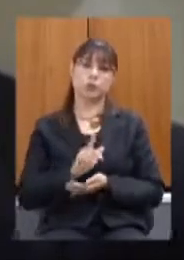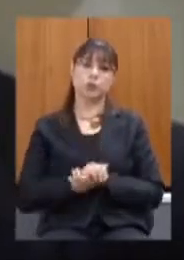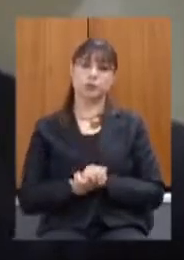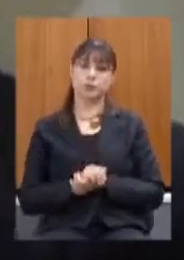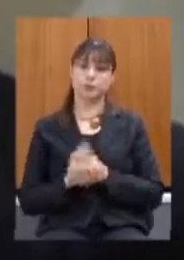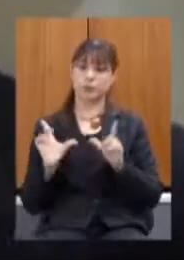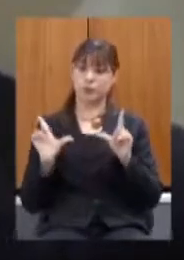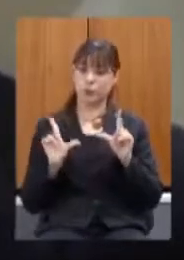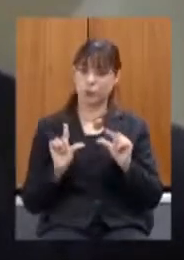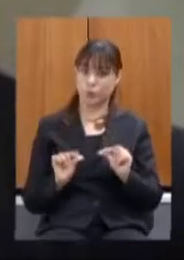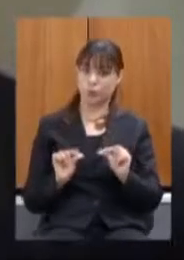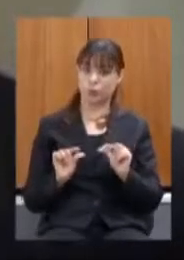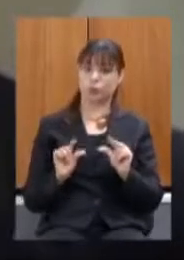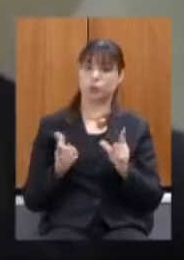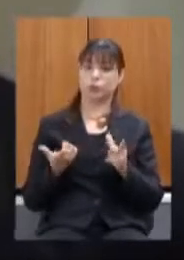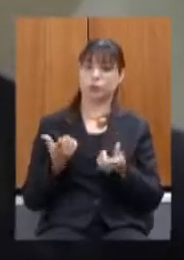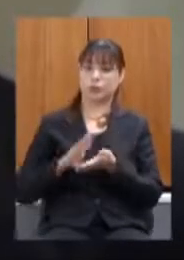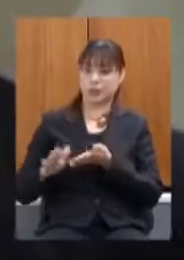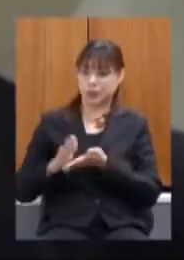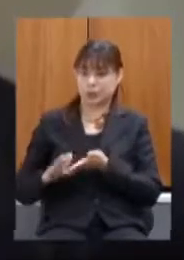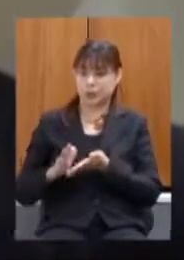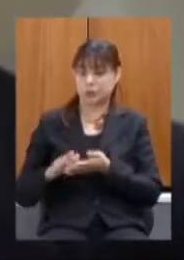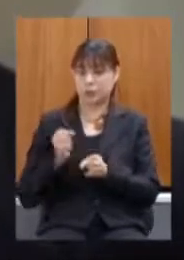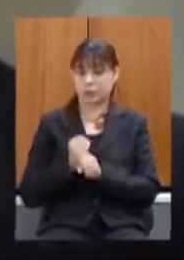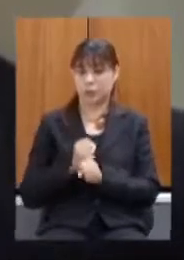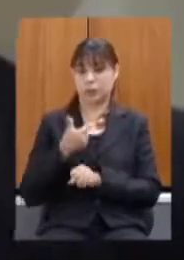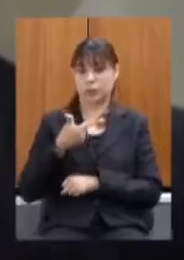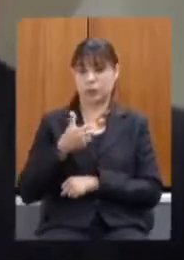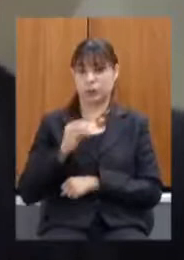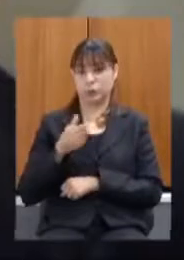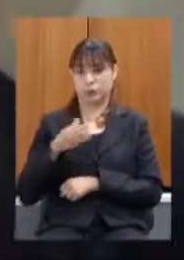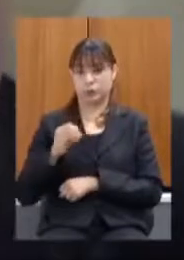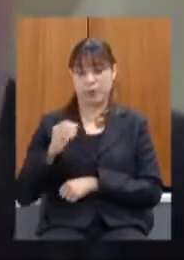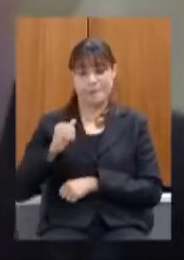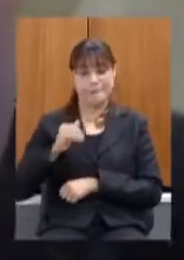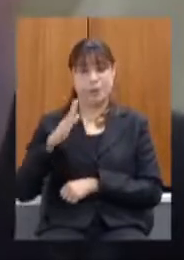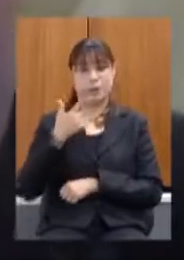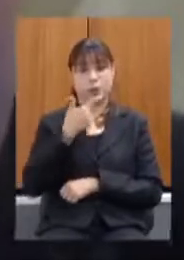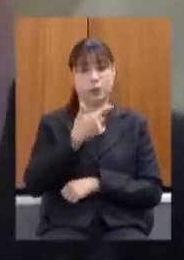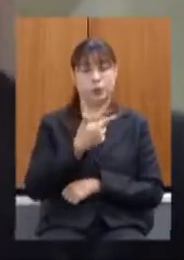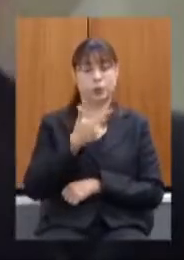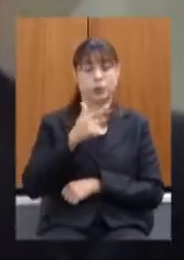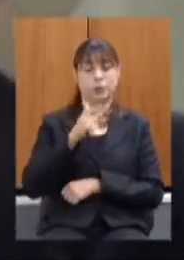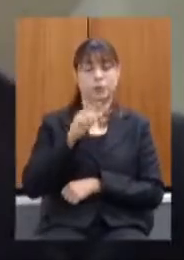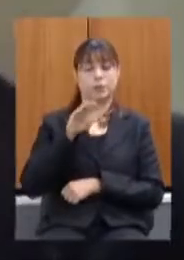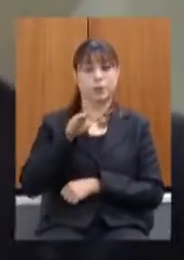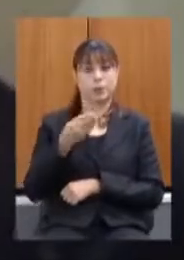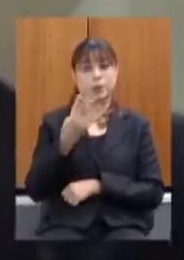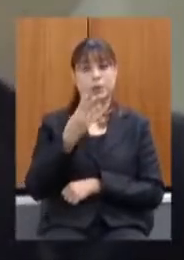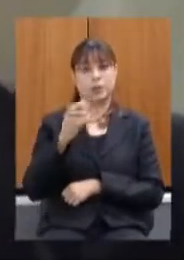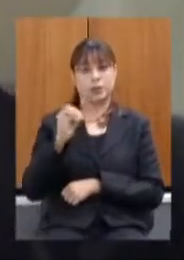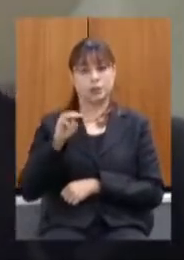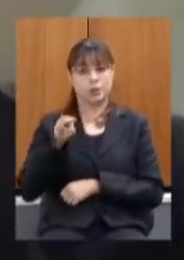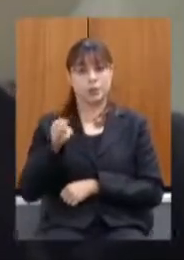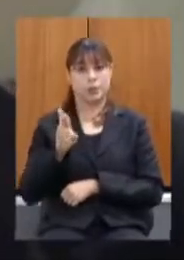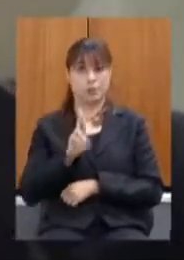reduzir o gasto em 2020 em mais de 2 bilhões e 300 milhões de reais né